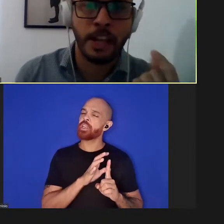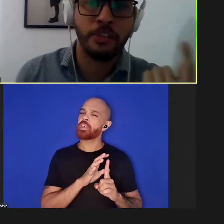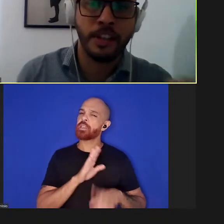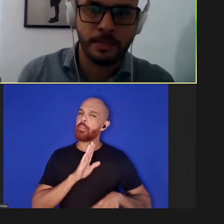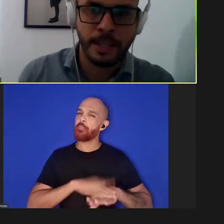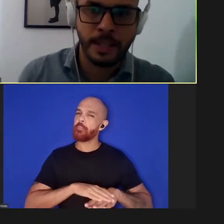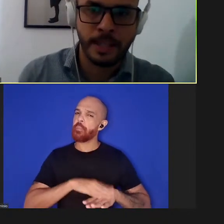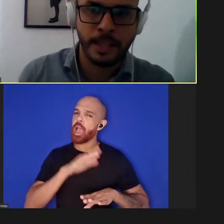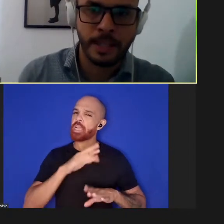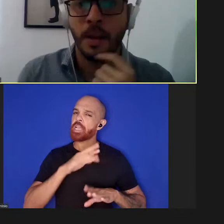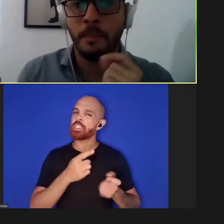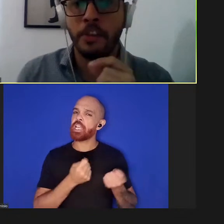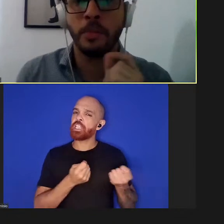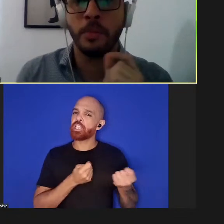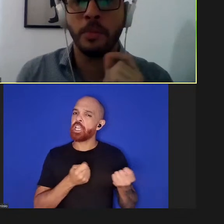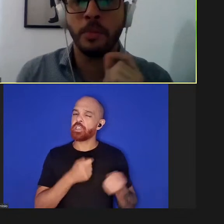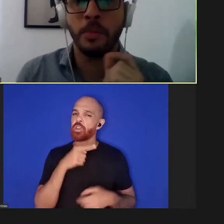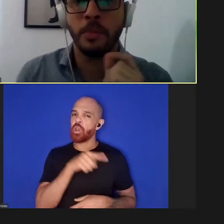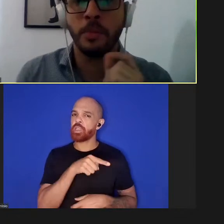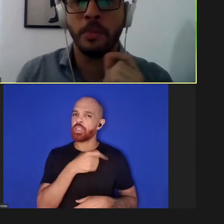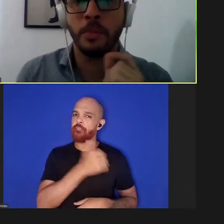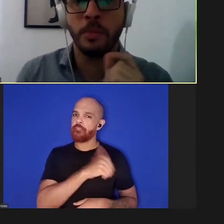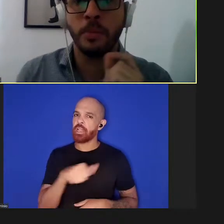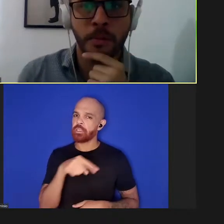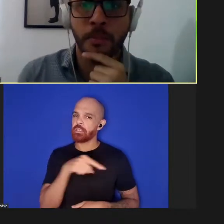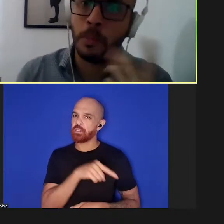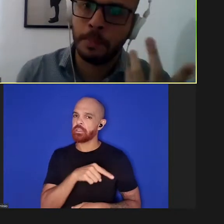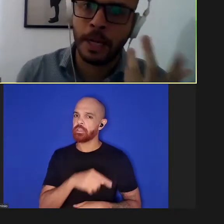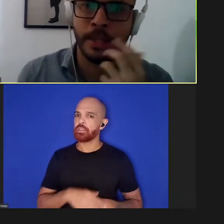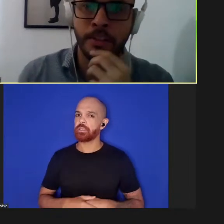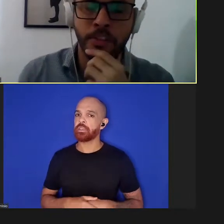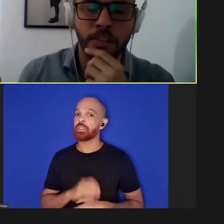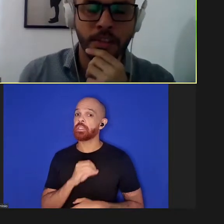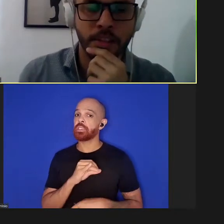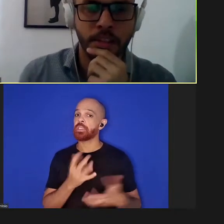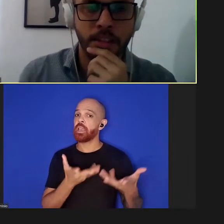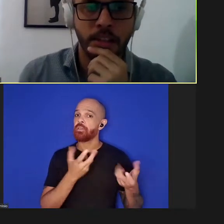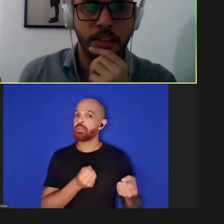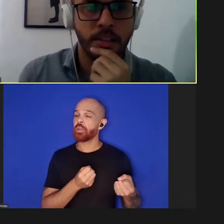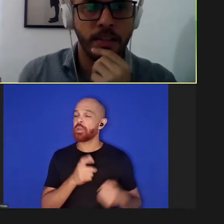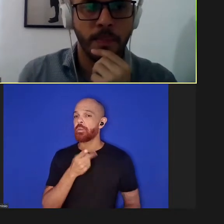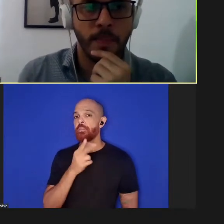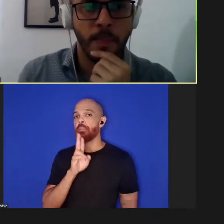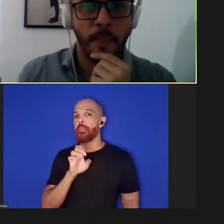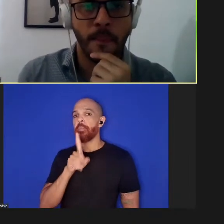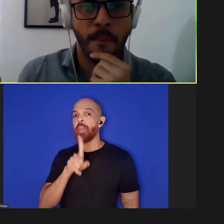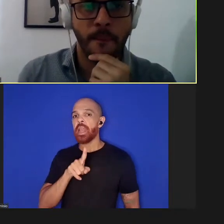artigos médicos nesse período mesmo quando adotada pré-print